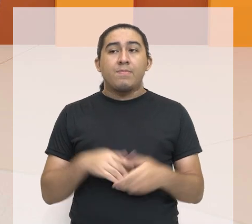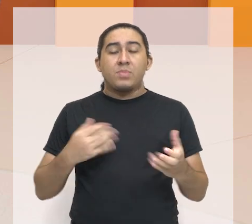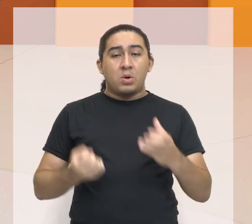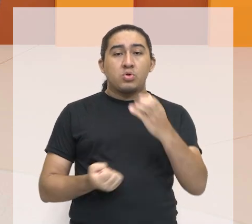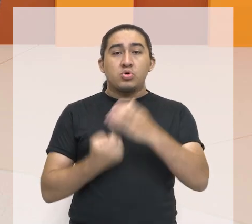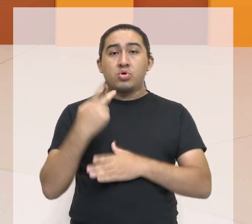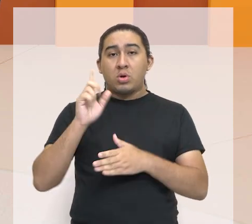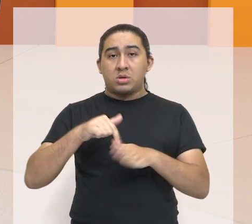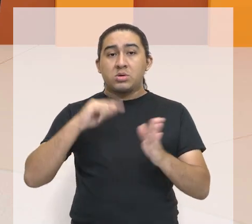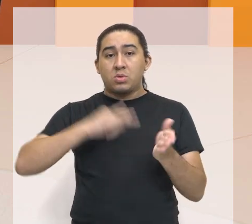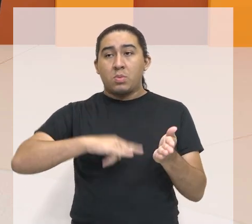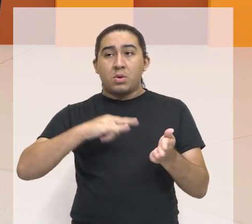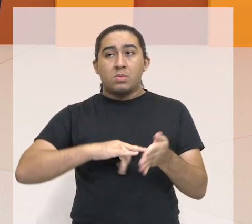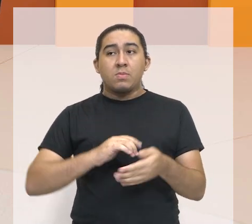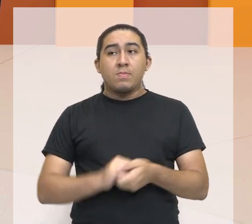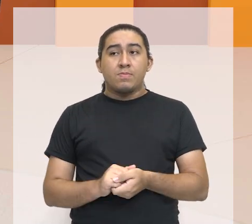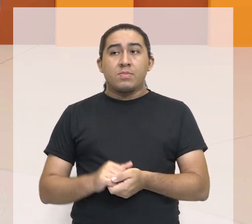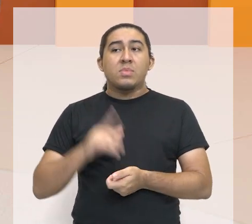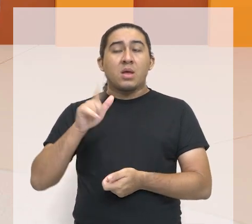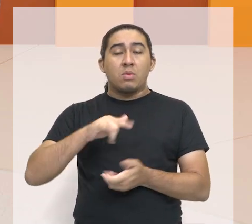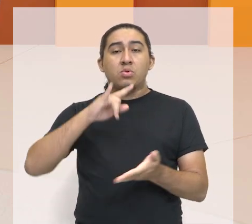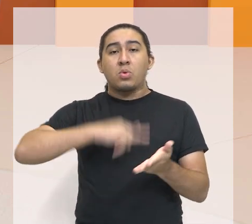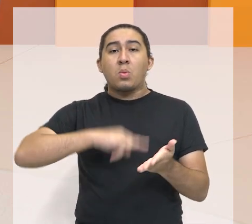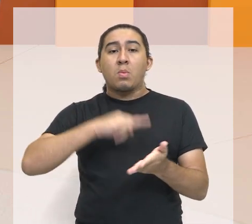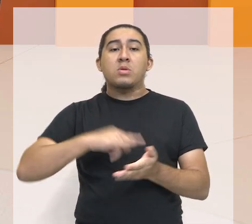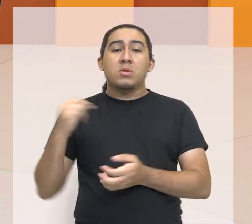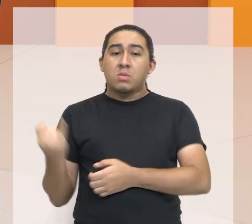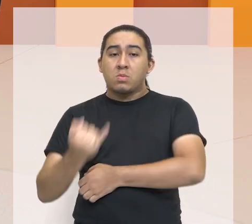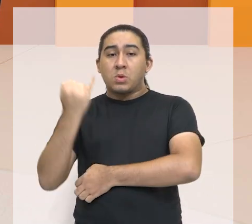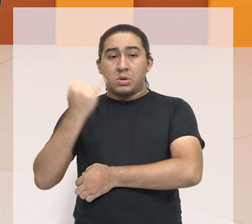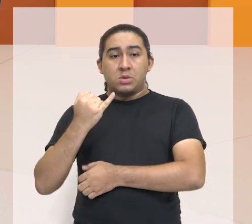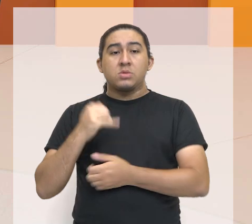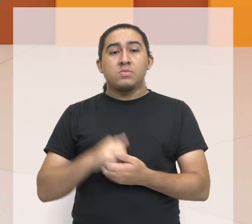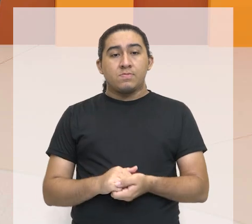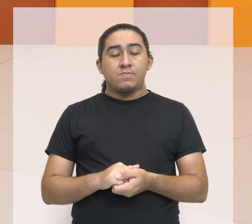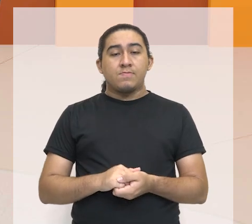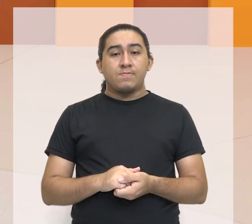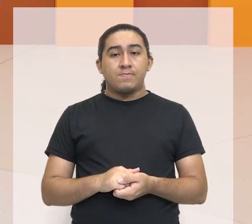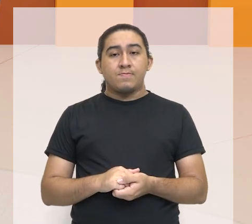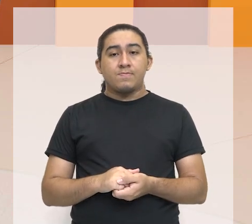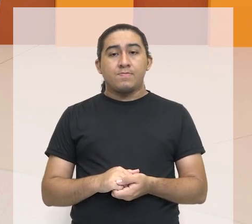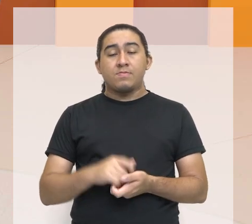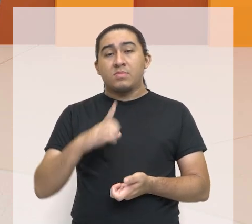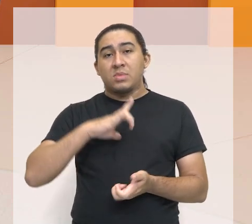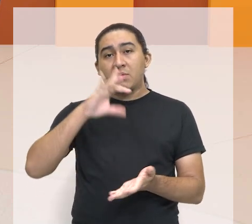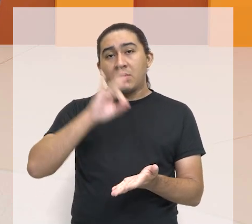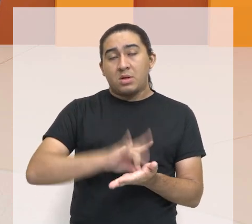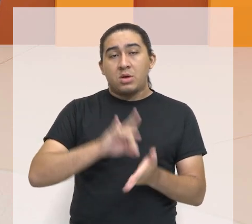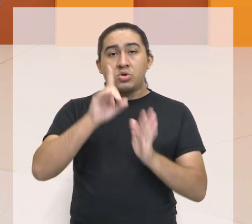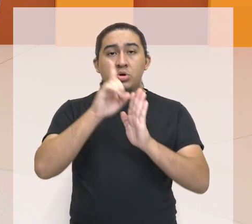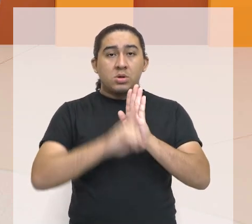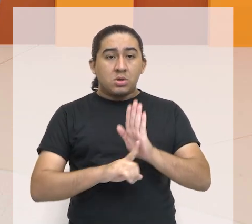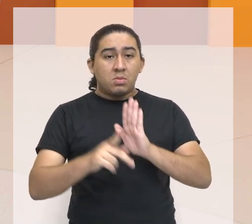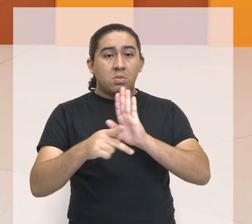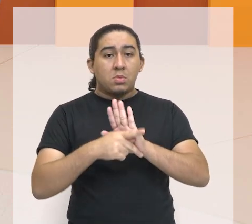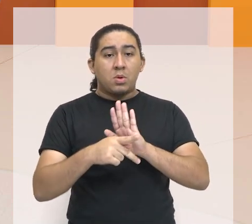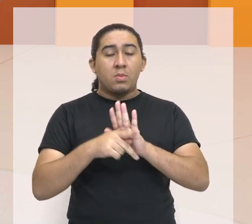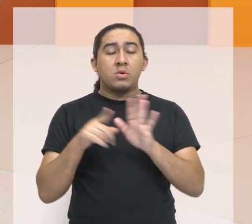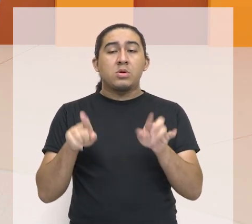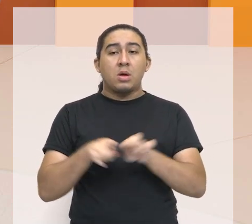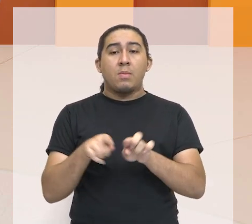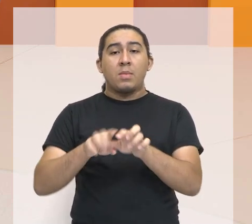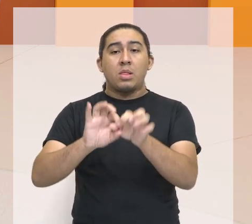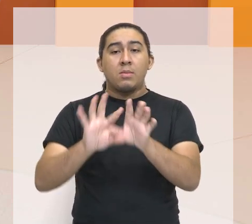esse documento, que é um documento fundamental que estabelece, então, os direitos e